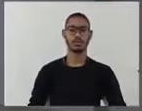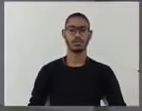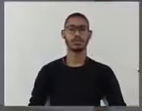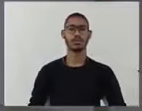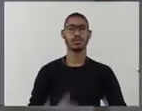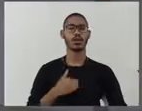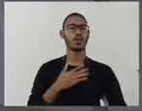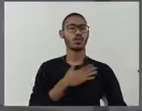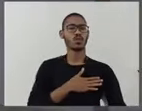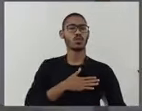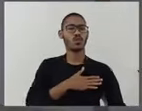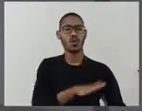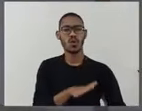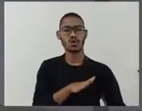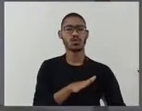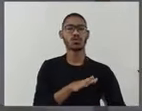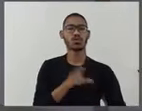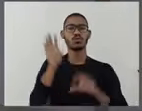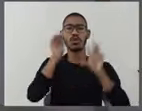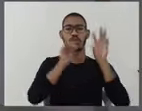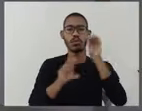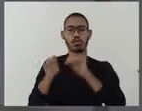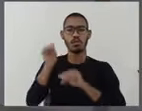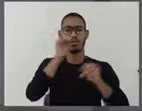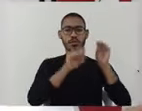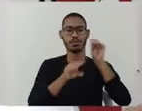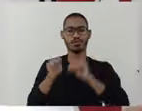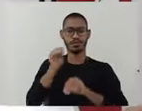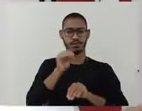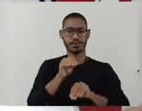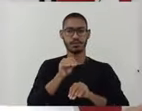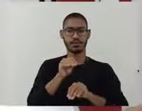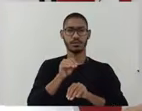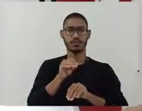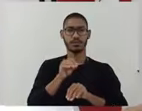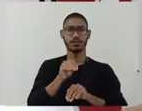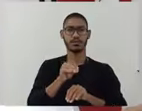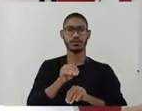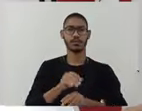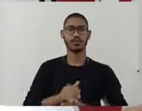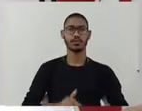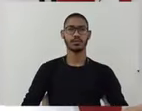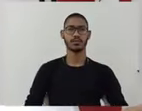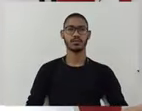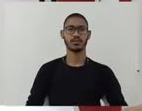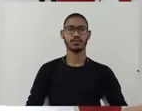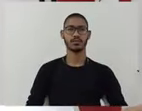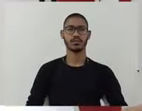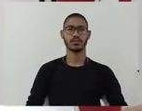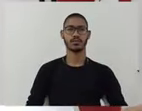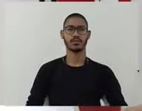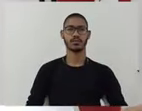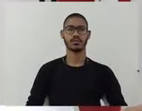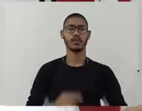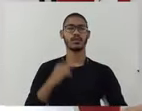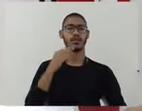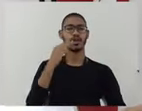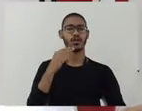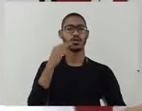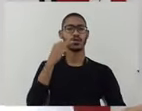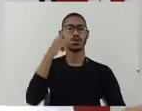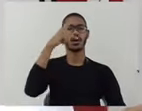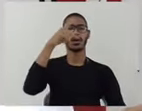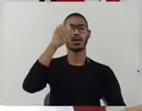de conversa fiada e conversa mole. Entendeu? Nobre vereador Peito, dar César o que é de César